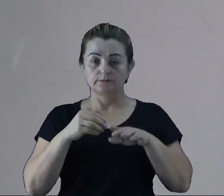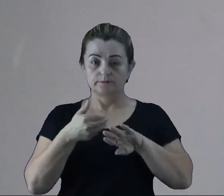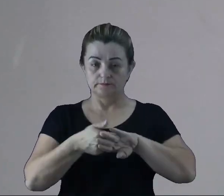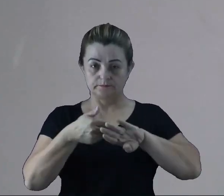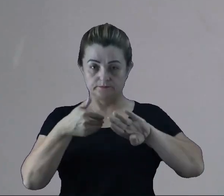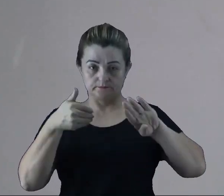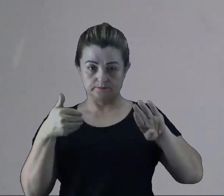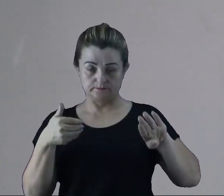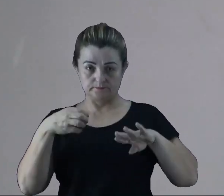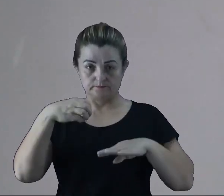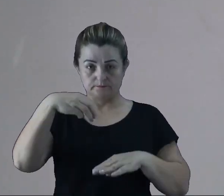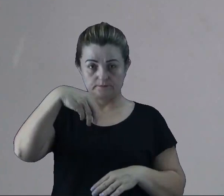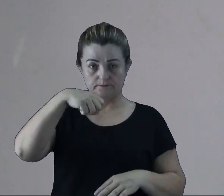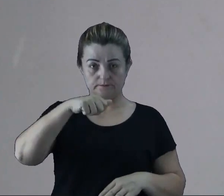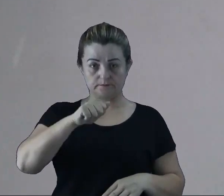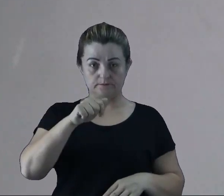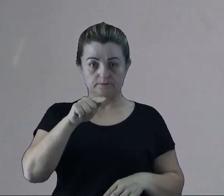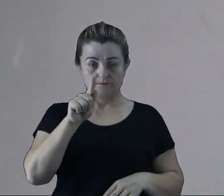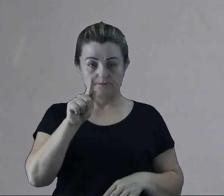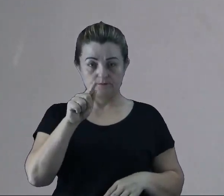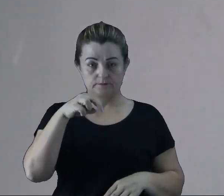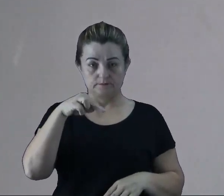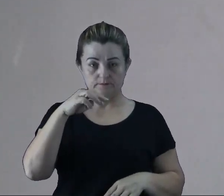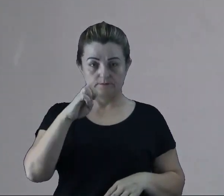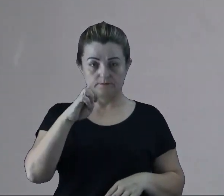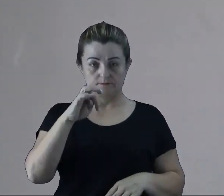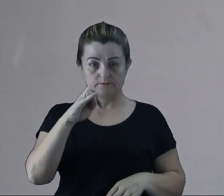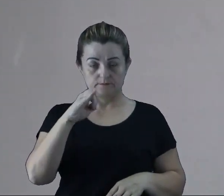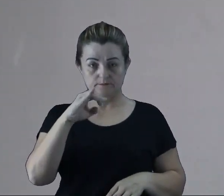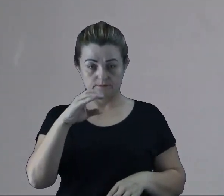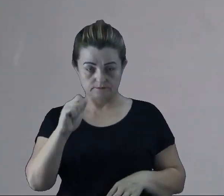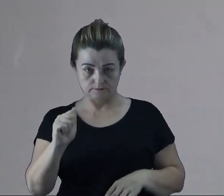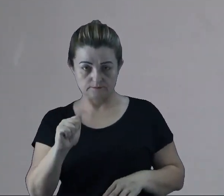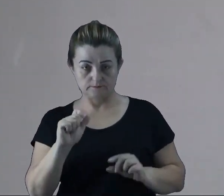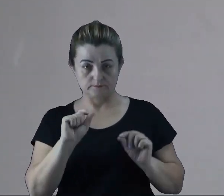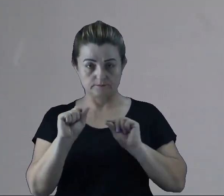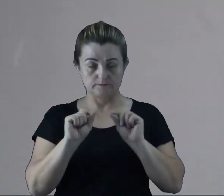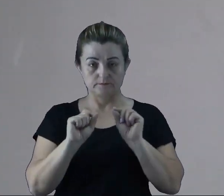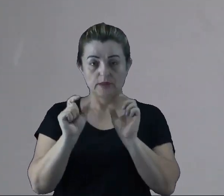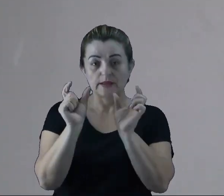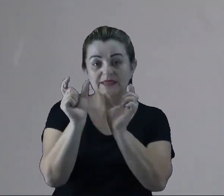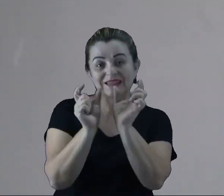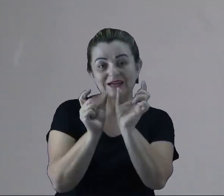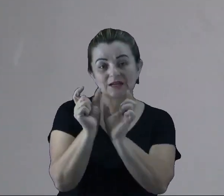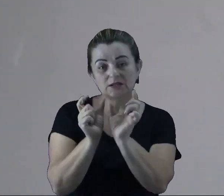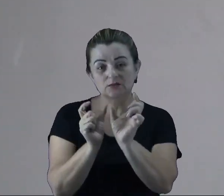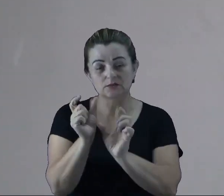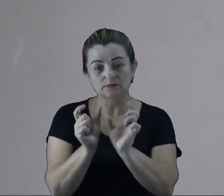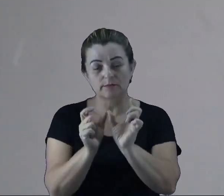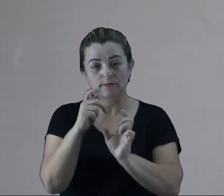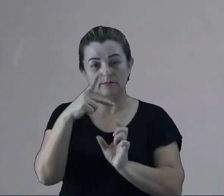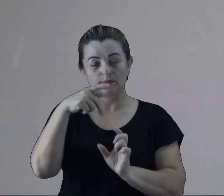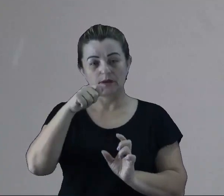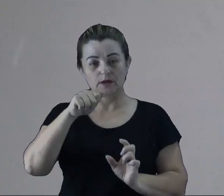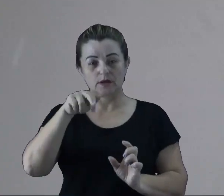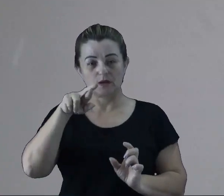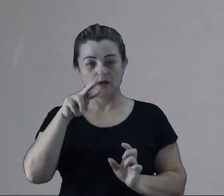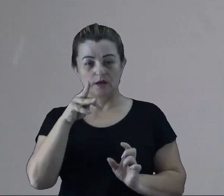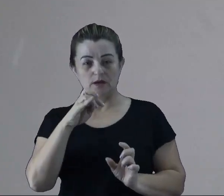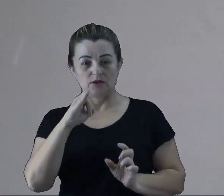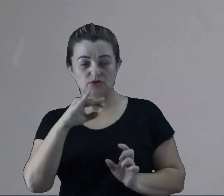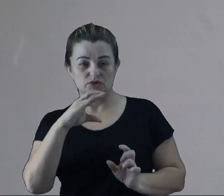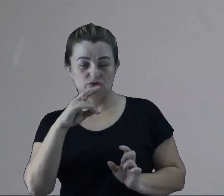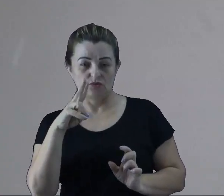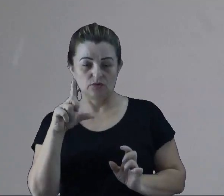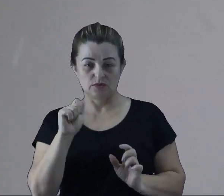separação magnética, né? Então, a gente colocou ali, nesse LCC, as nanopartículas magnéticas. Então, como que a gente vai